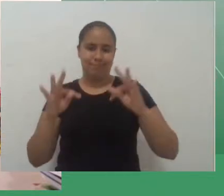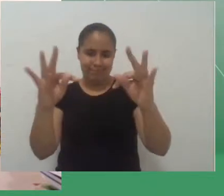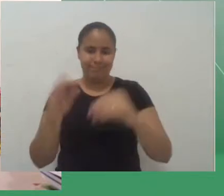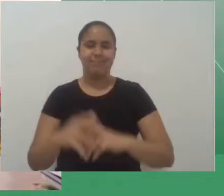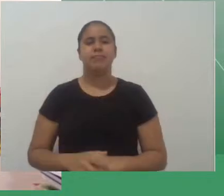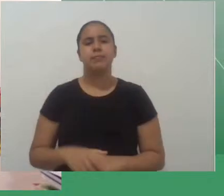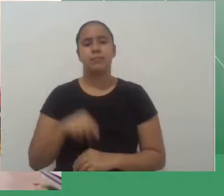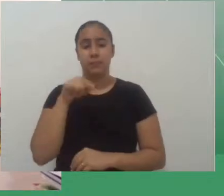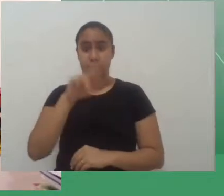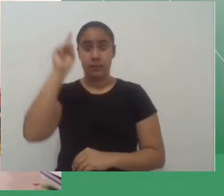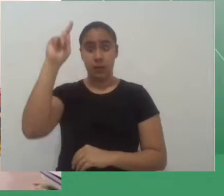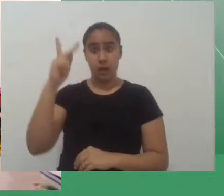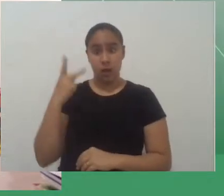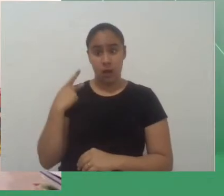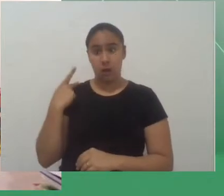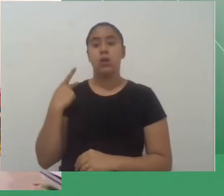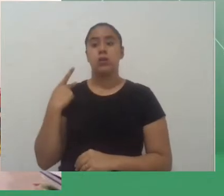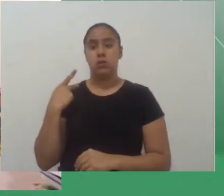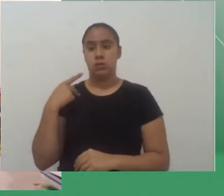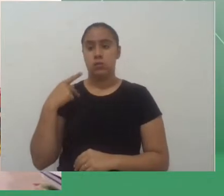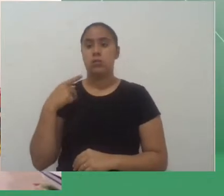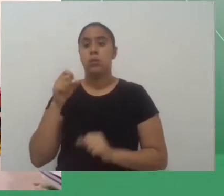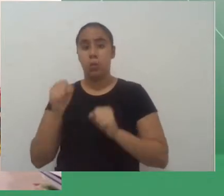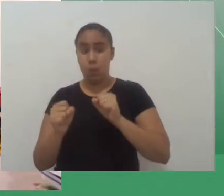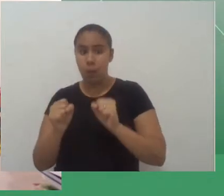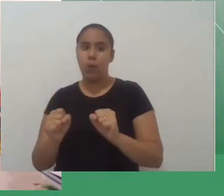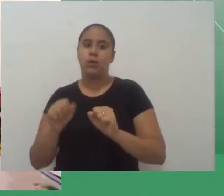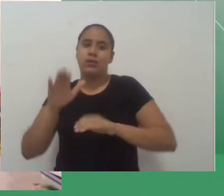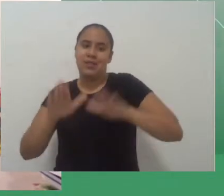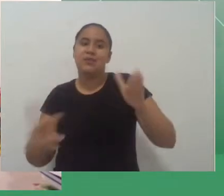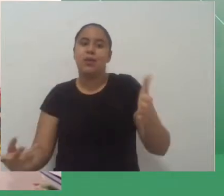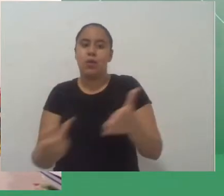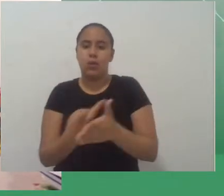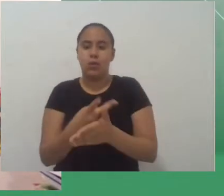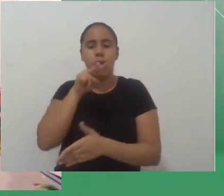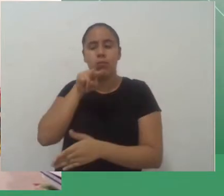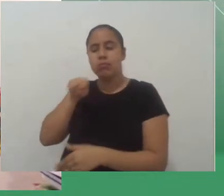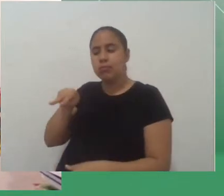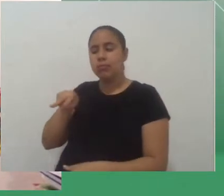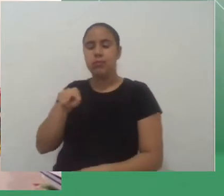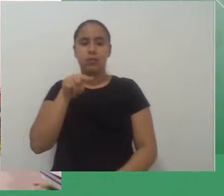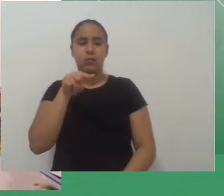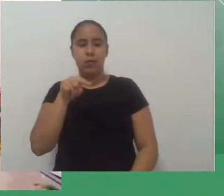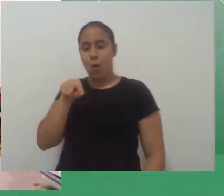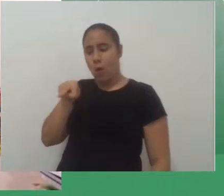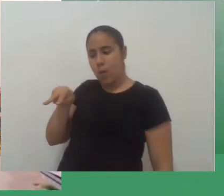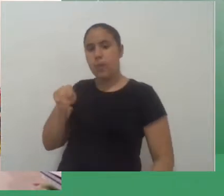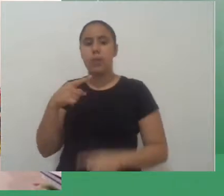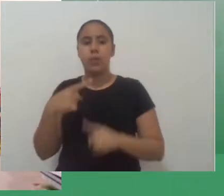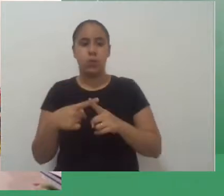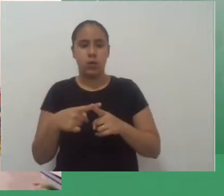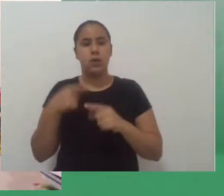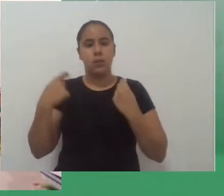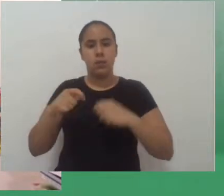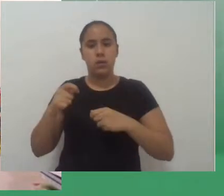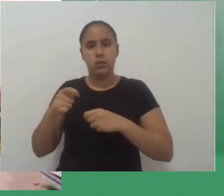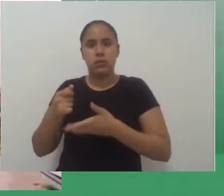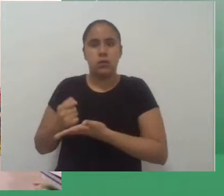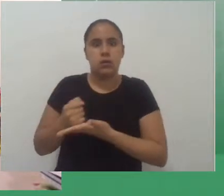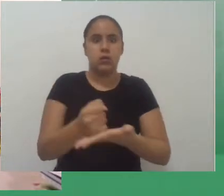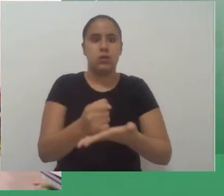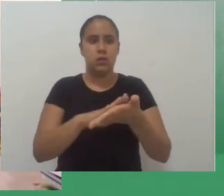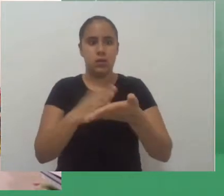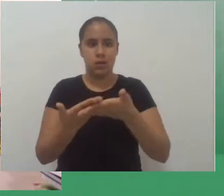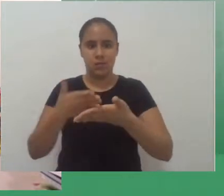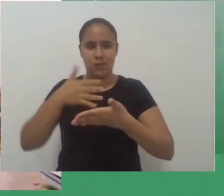por vezes, pessoal, poderá olhar para o lado, tá bom? Por necessitar do auxílio do intérprete de